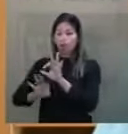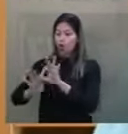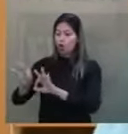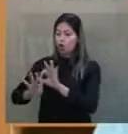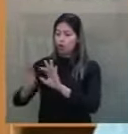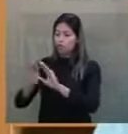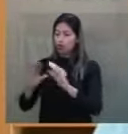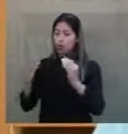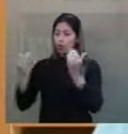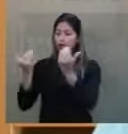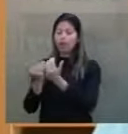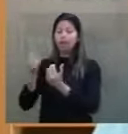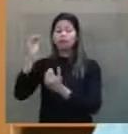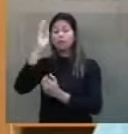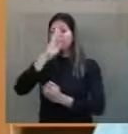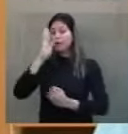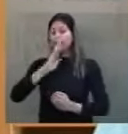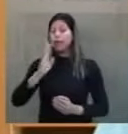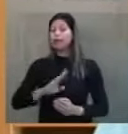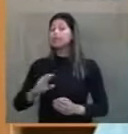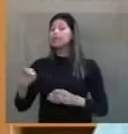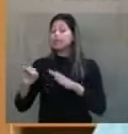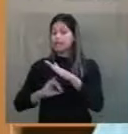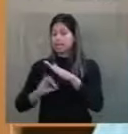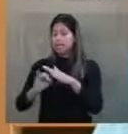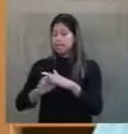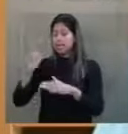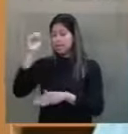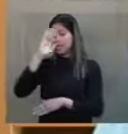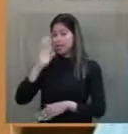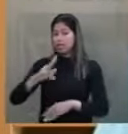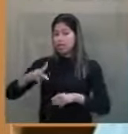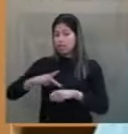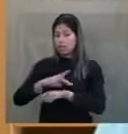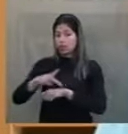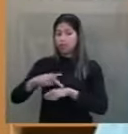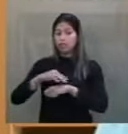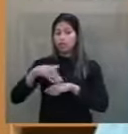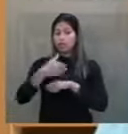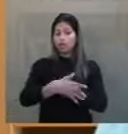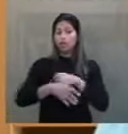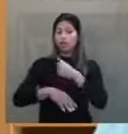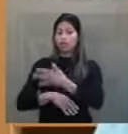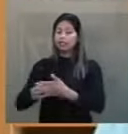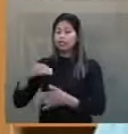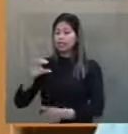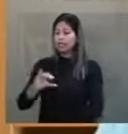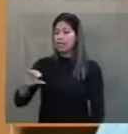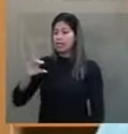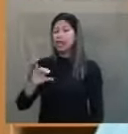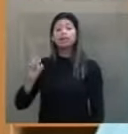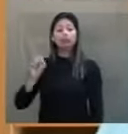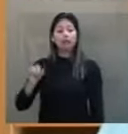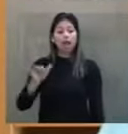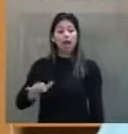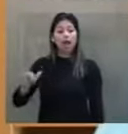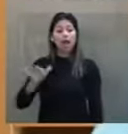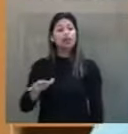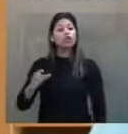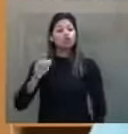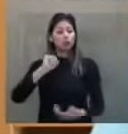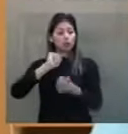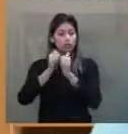brasileiros e internacional de ciências do esporte, bem como os diversos